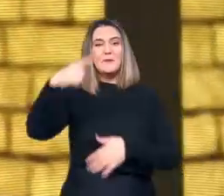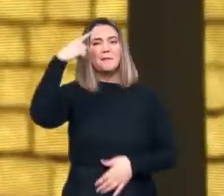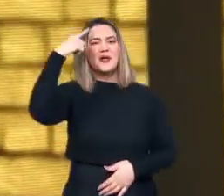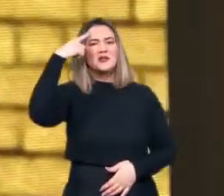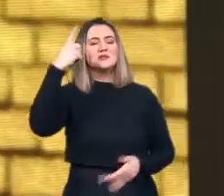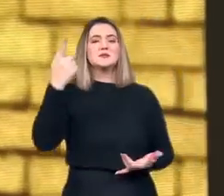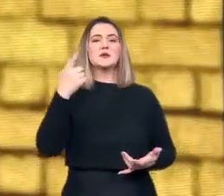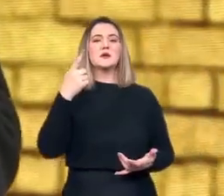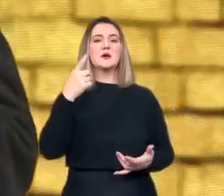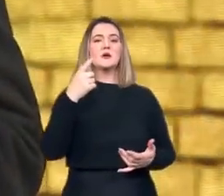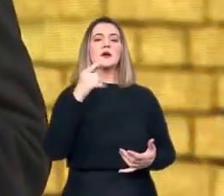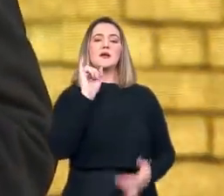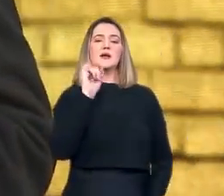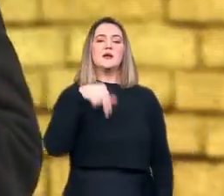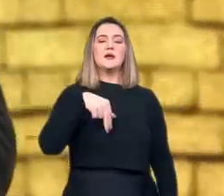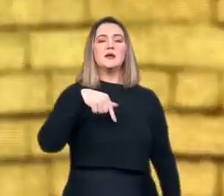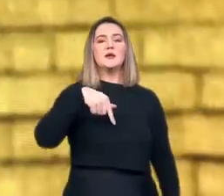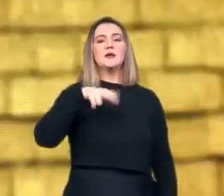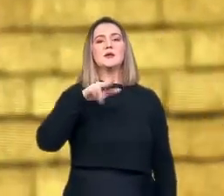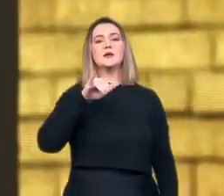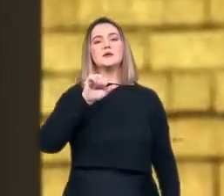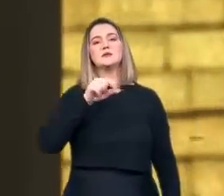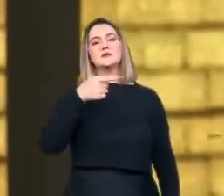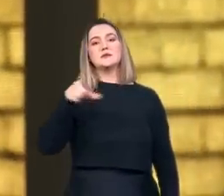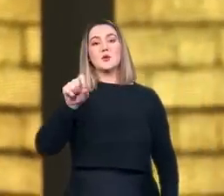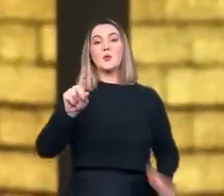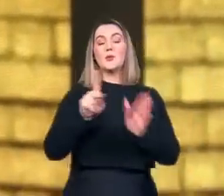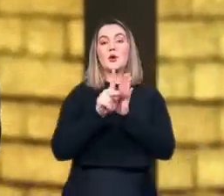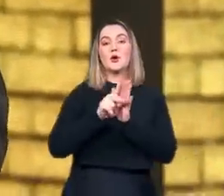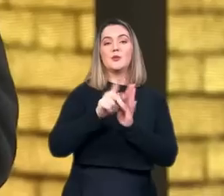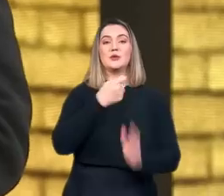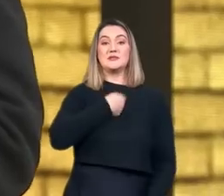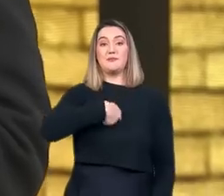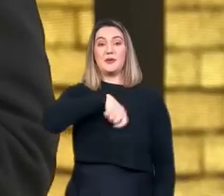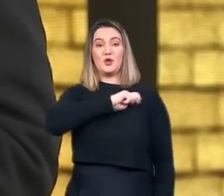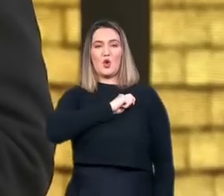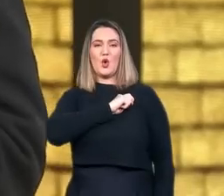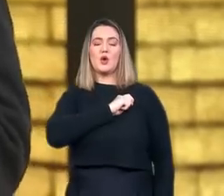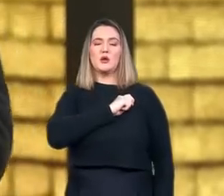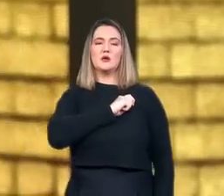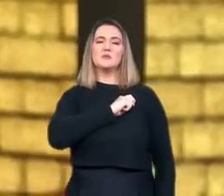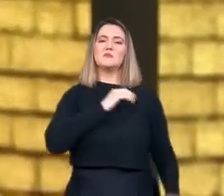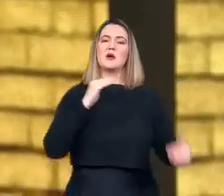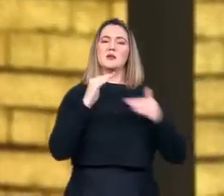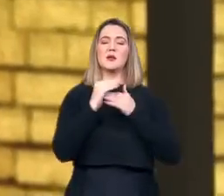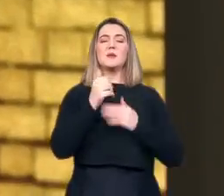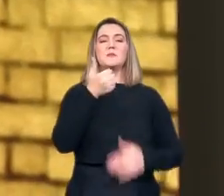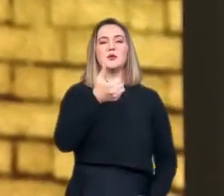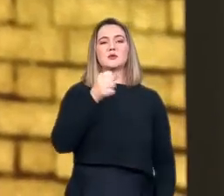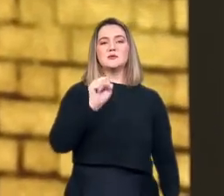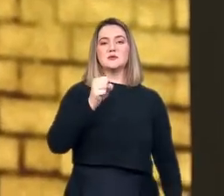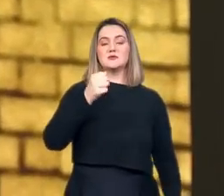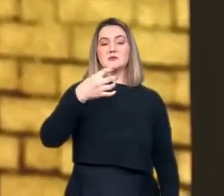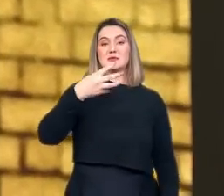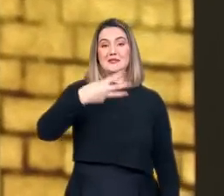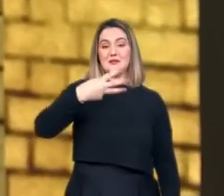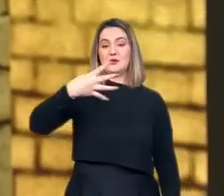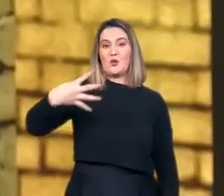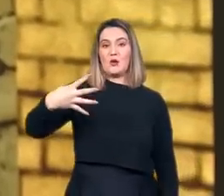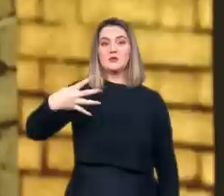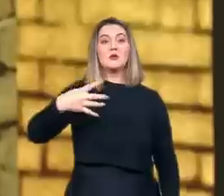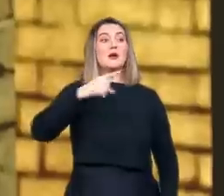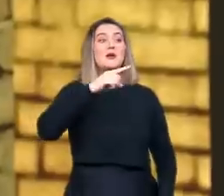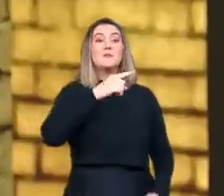Espanhola, que foi muito mais ativa até ser abolida em 1834, julgou 130 mil